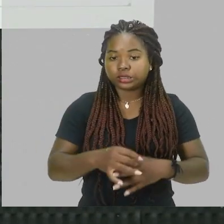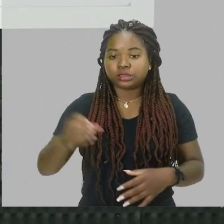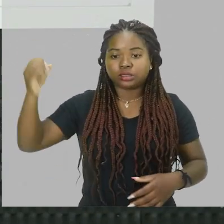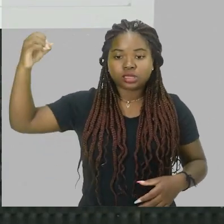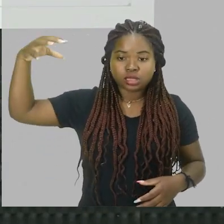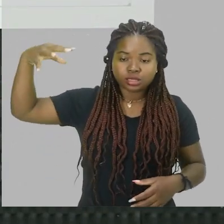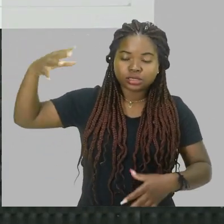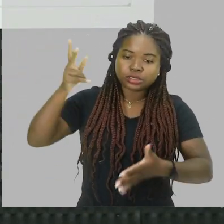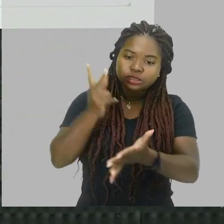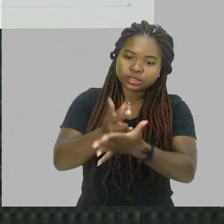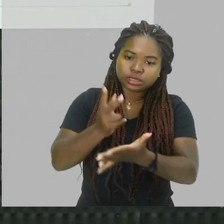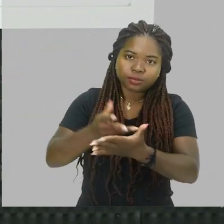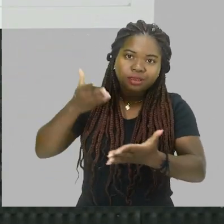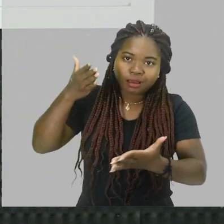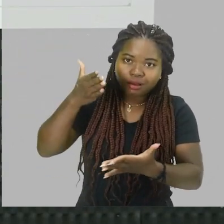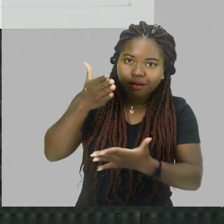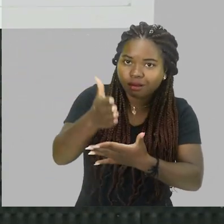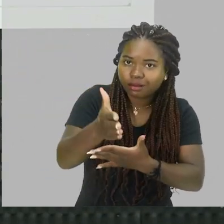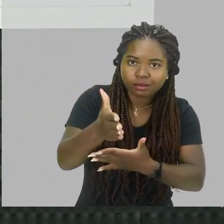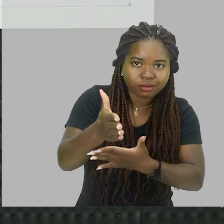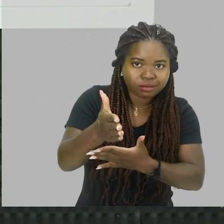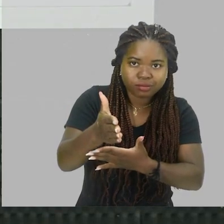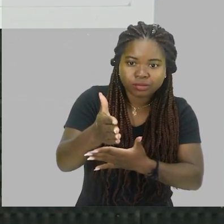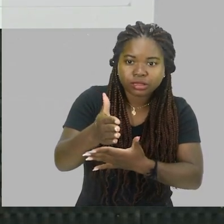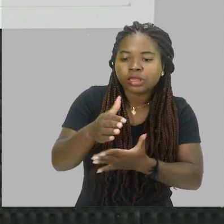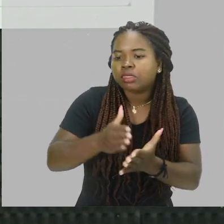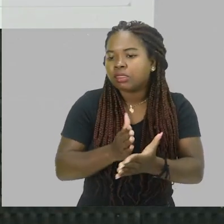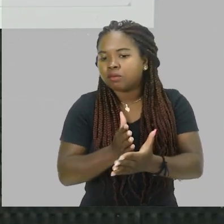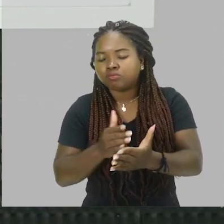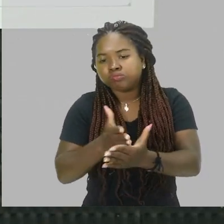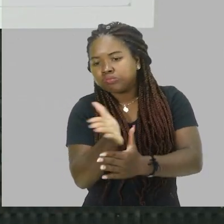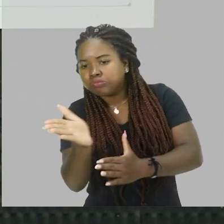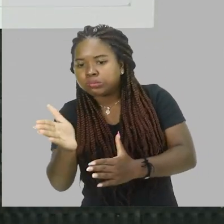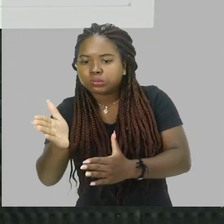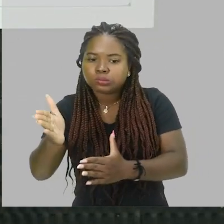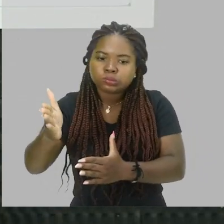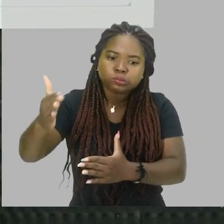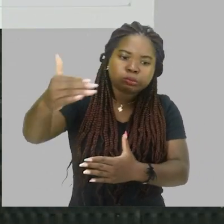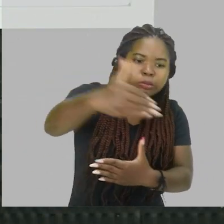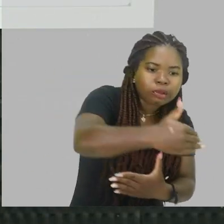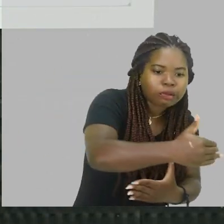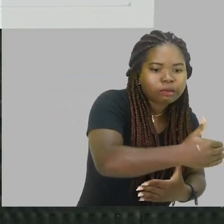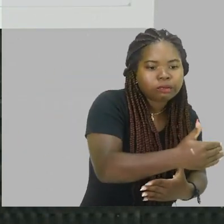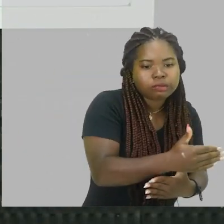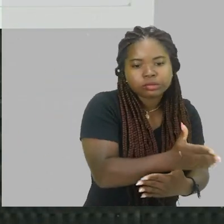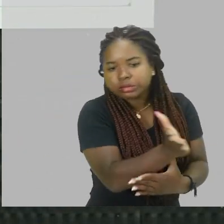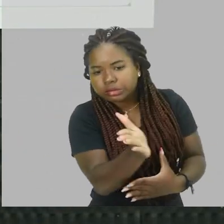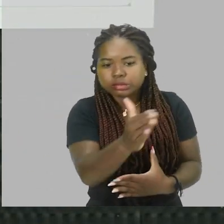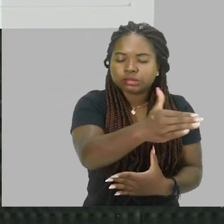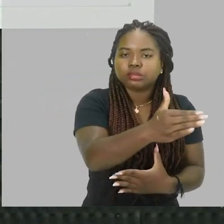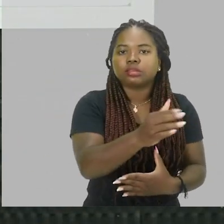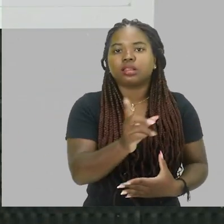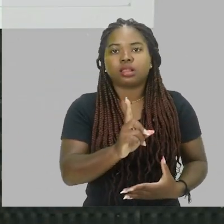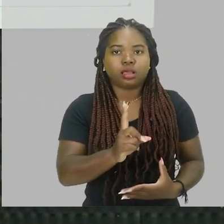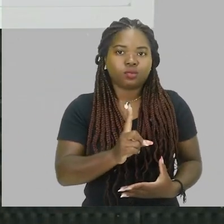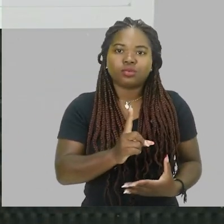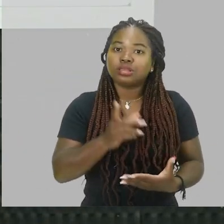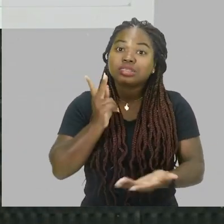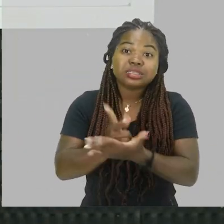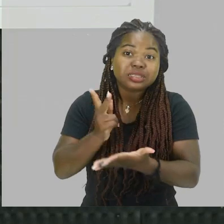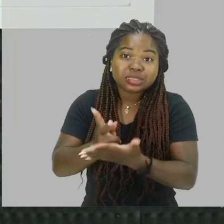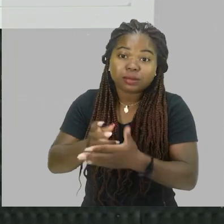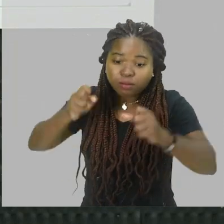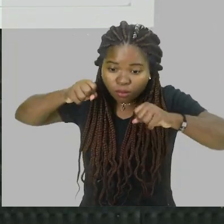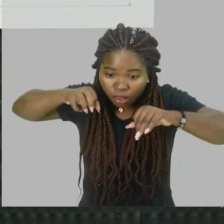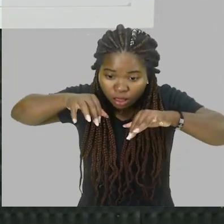linha reta, ela não faz curva, certo? O máximo que ela pode sofrer são desvios, então a